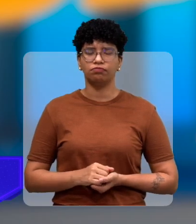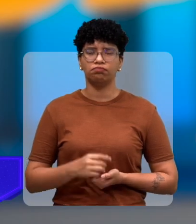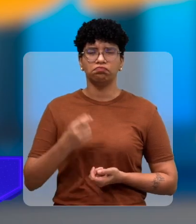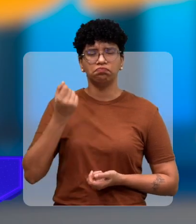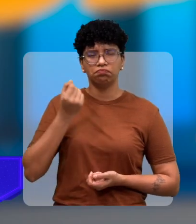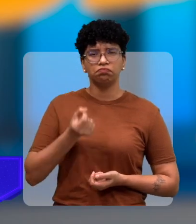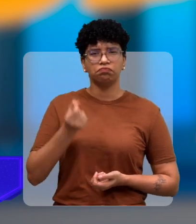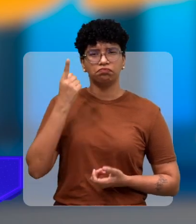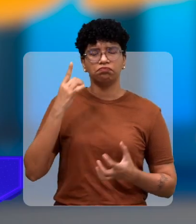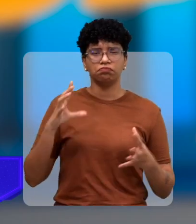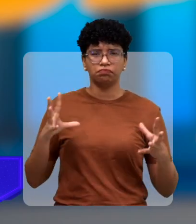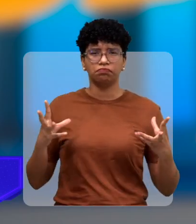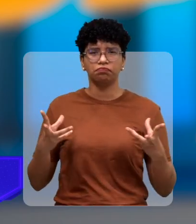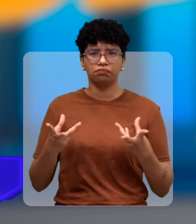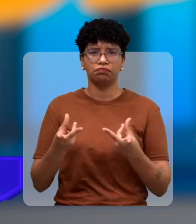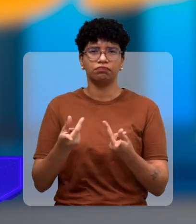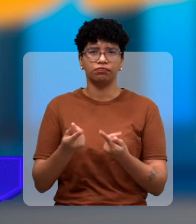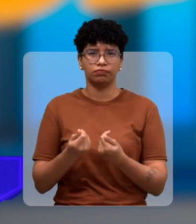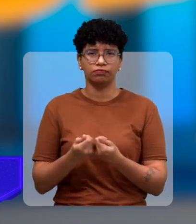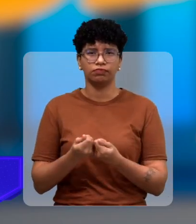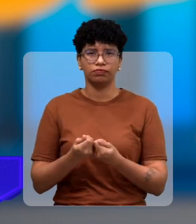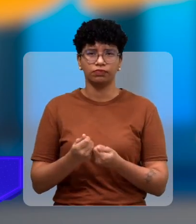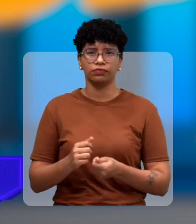brilhante né e